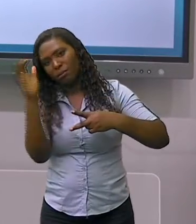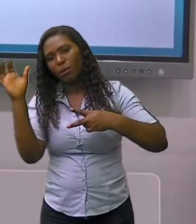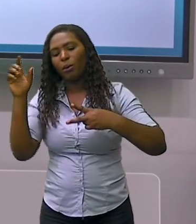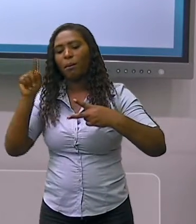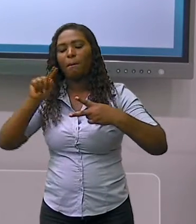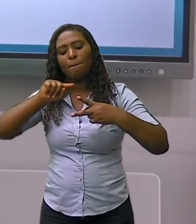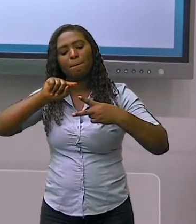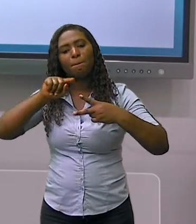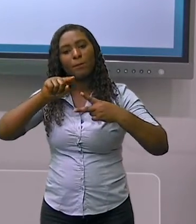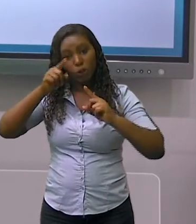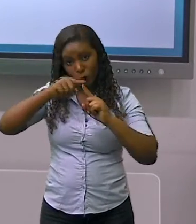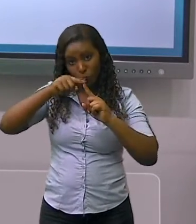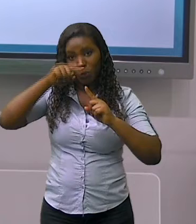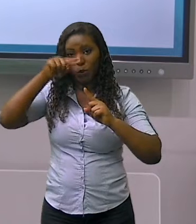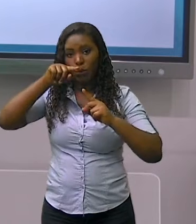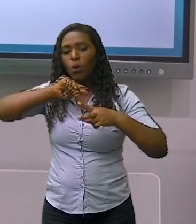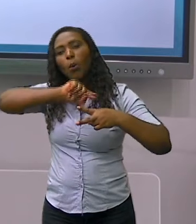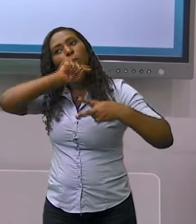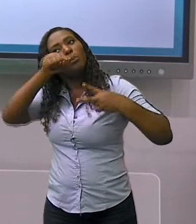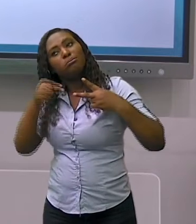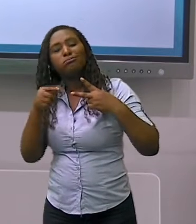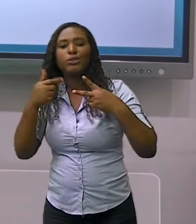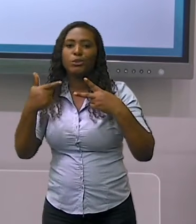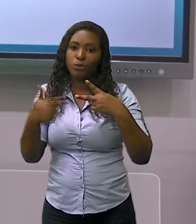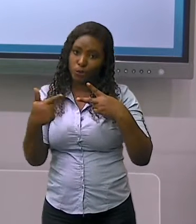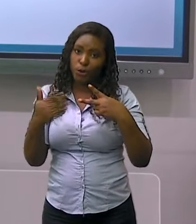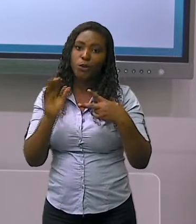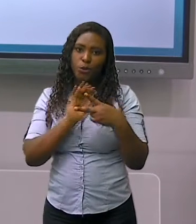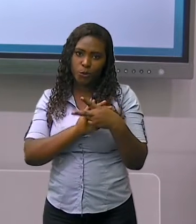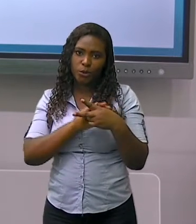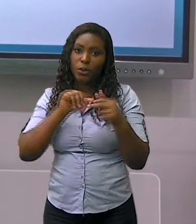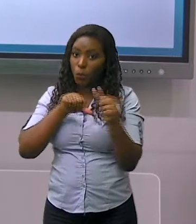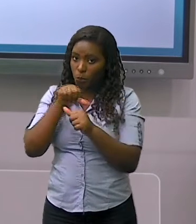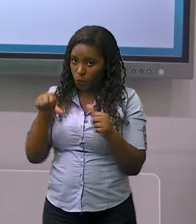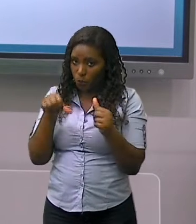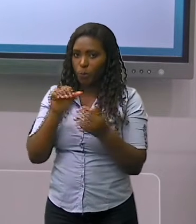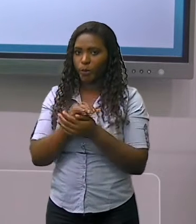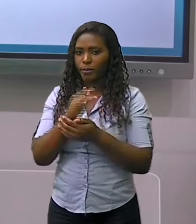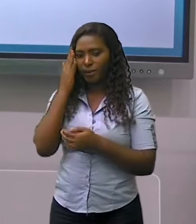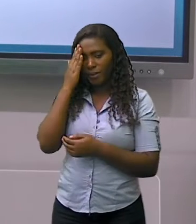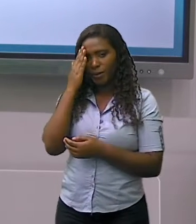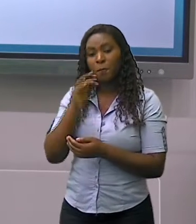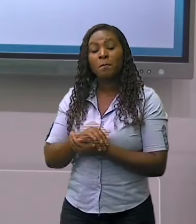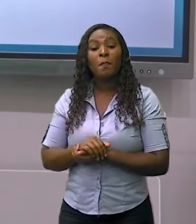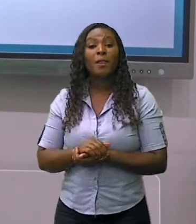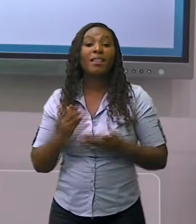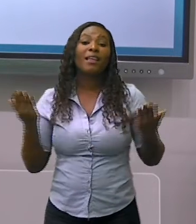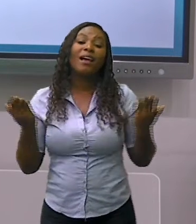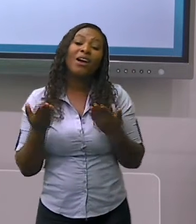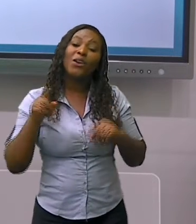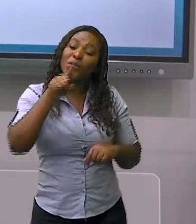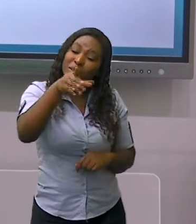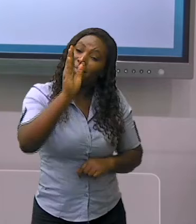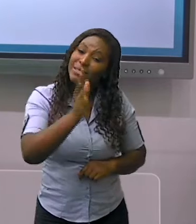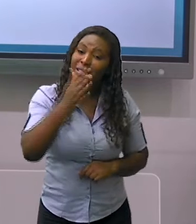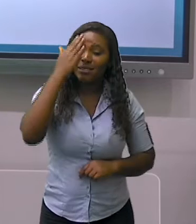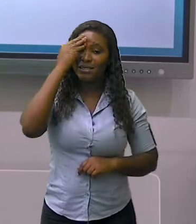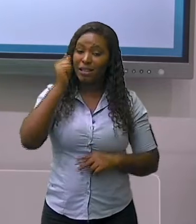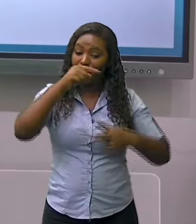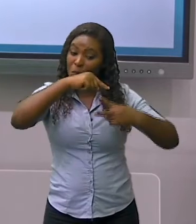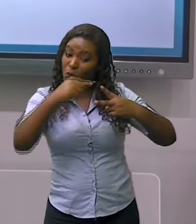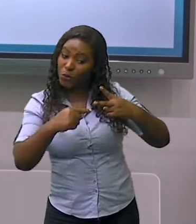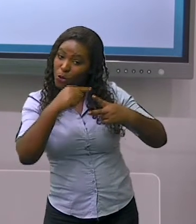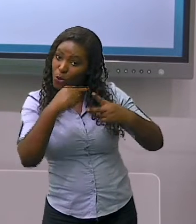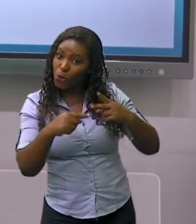Agora que você já conhece as diferenças entre uma paisagem natural e cultural, vamos